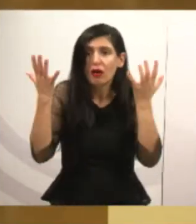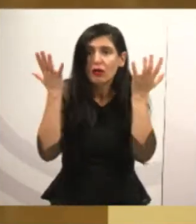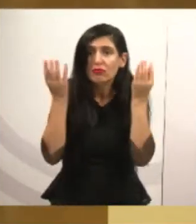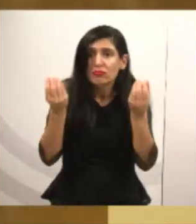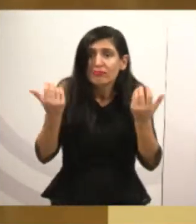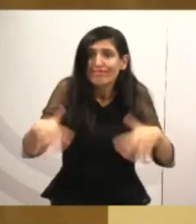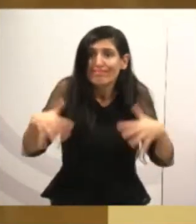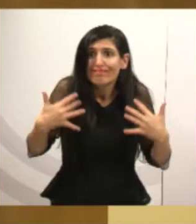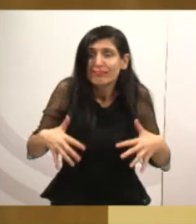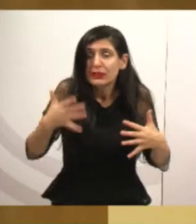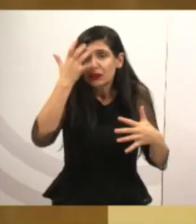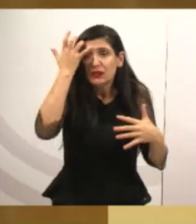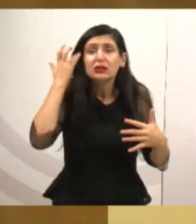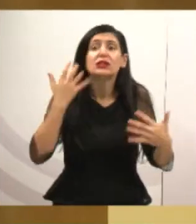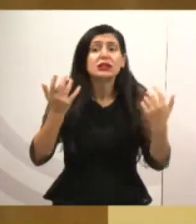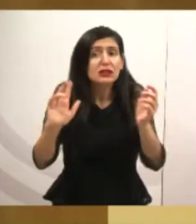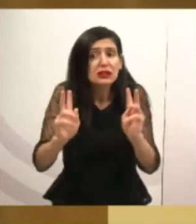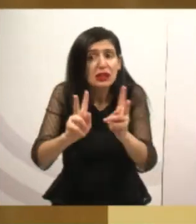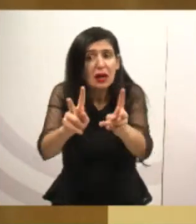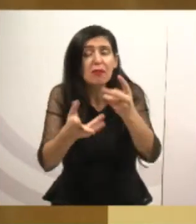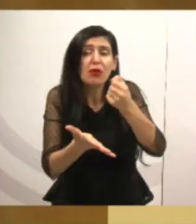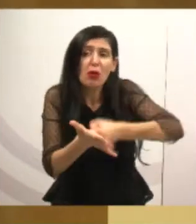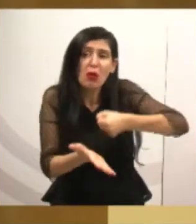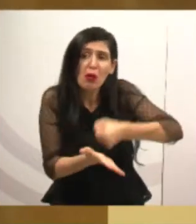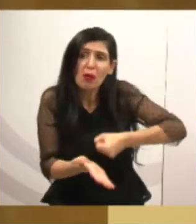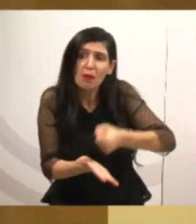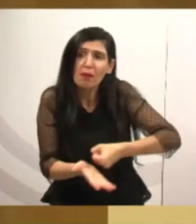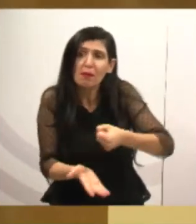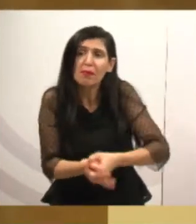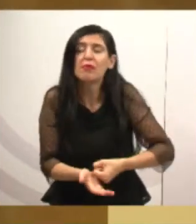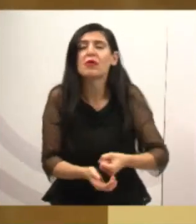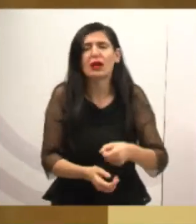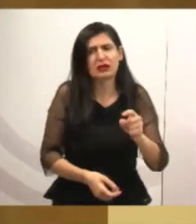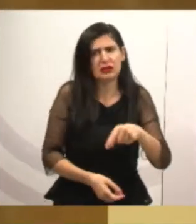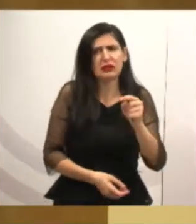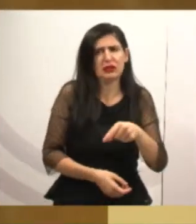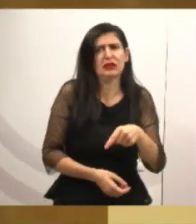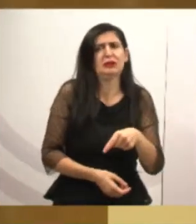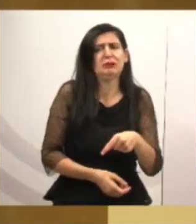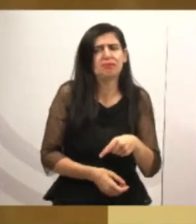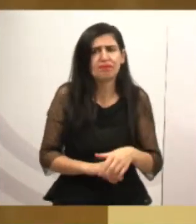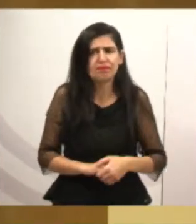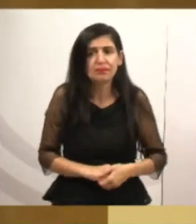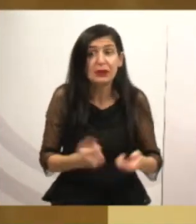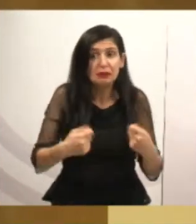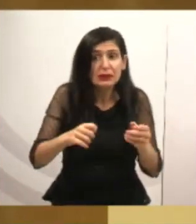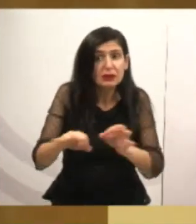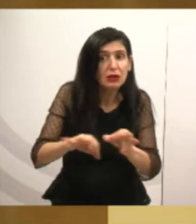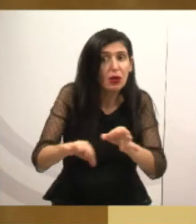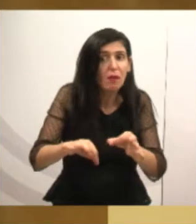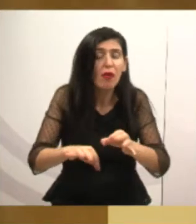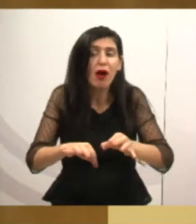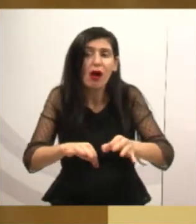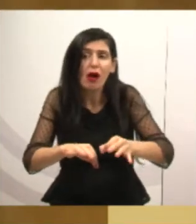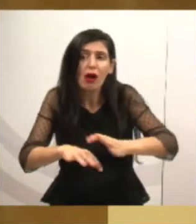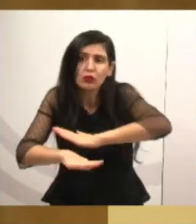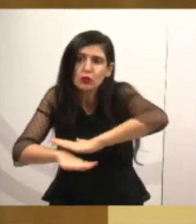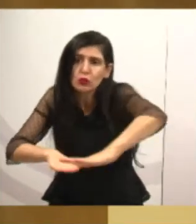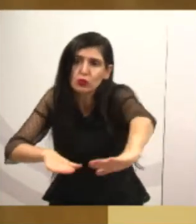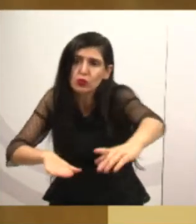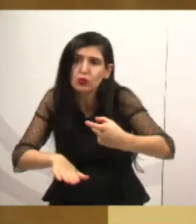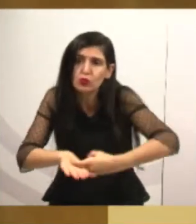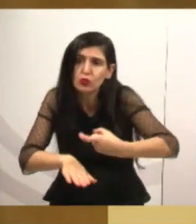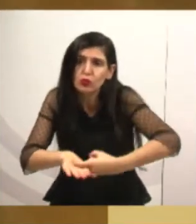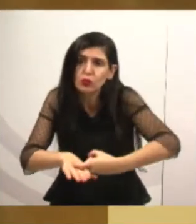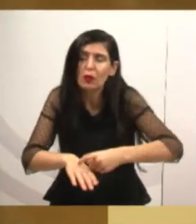e aí eu acho que as pessoas também cobram muito, e o serviço público é aquilo que eu falo. Muitas vezes, não adianta